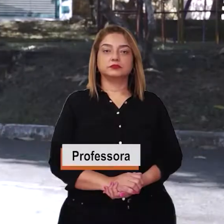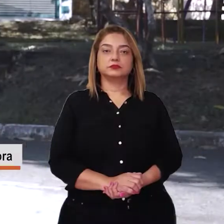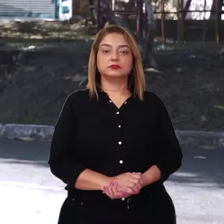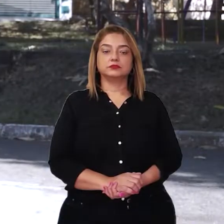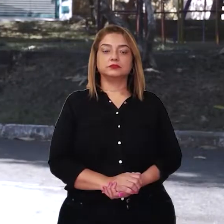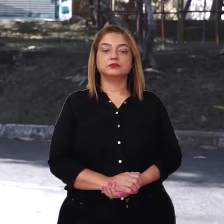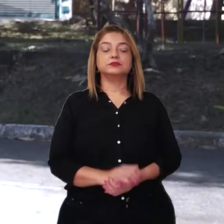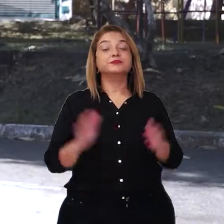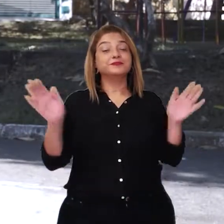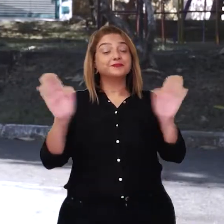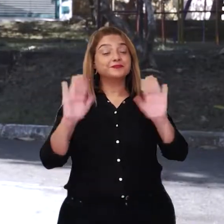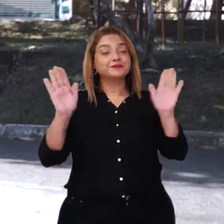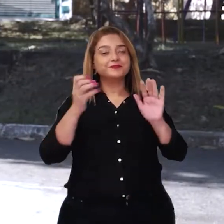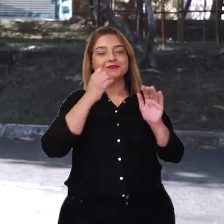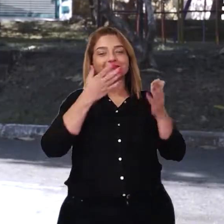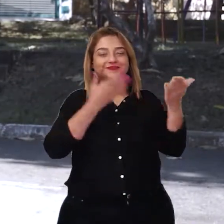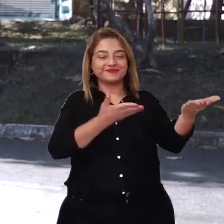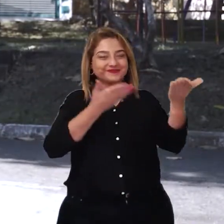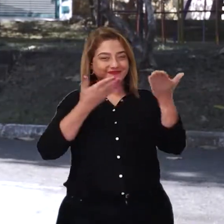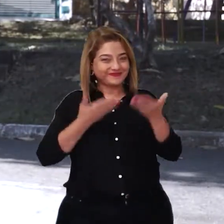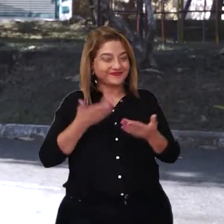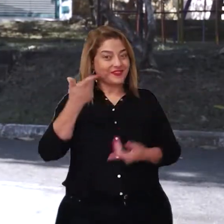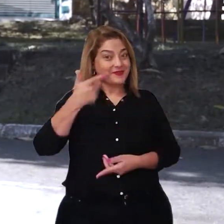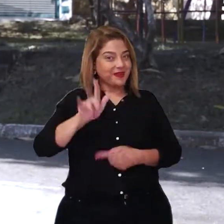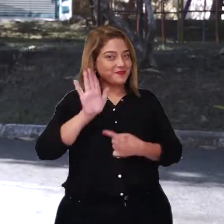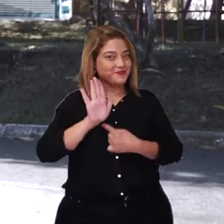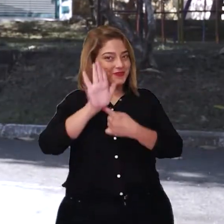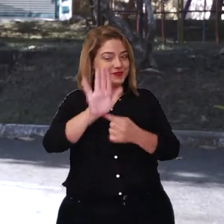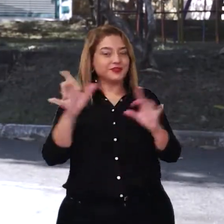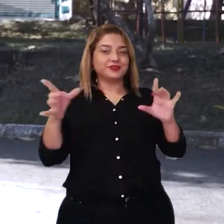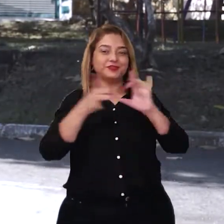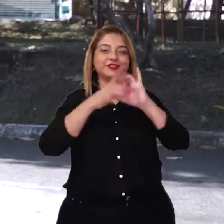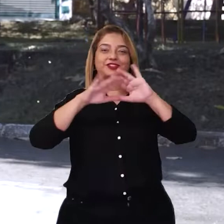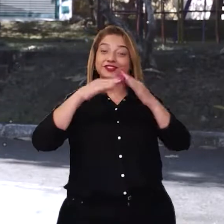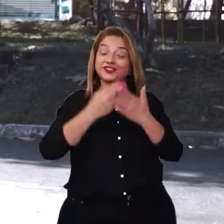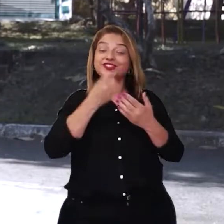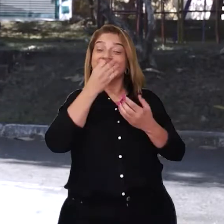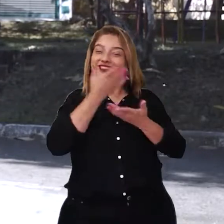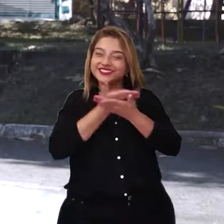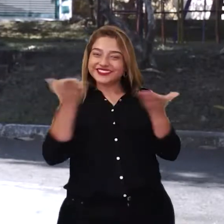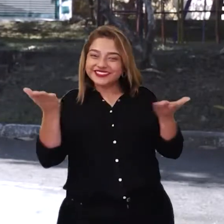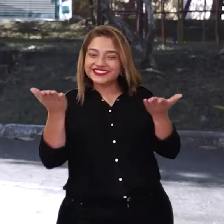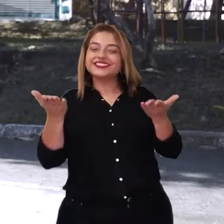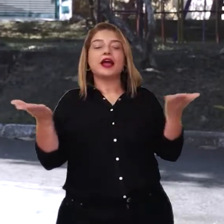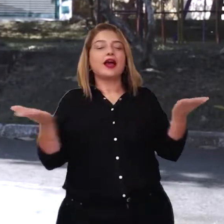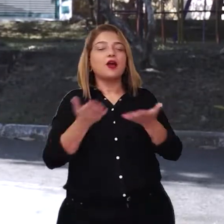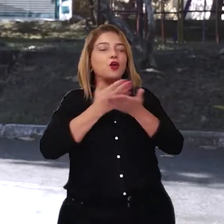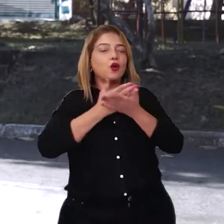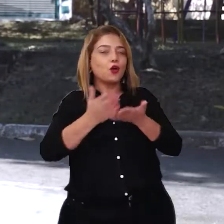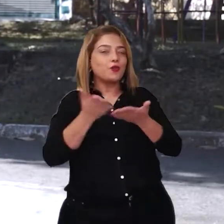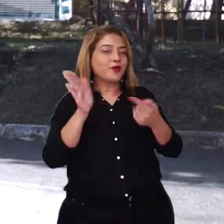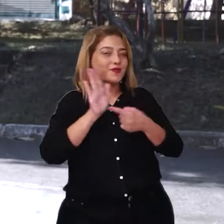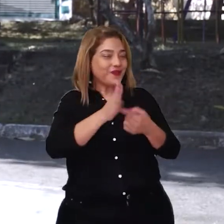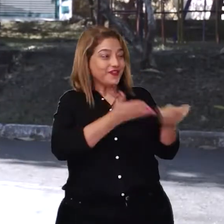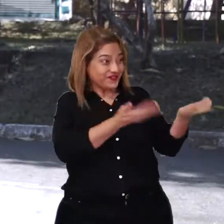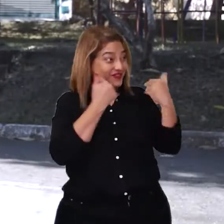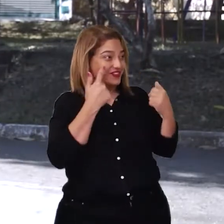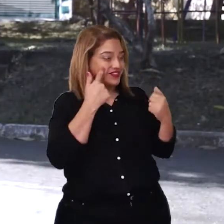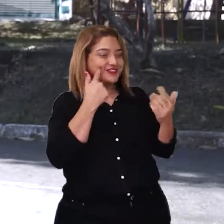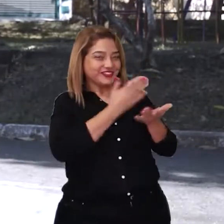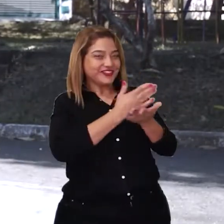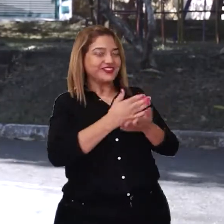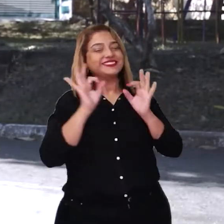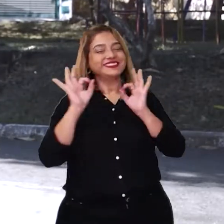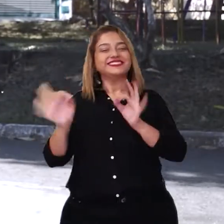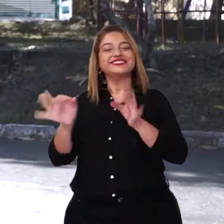Olá pessoal, sejam todos bem-vindos a mais um programa Conexão Escola. Tudo bem com vocês? Vamos começar mais um programa? Vamos, Beto? Vamos sim,